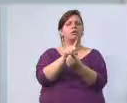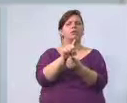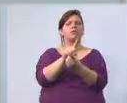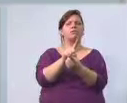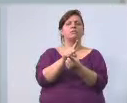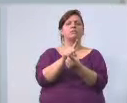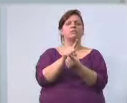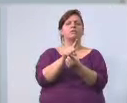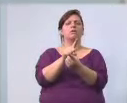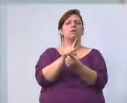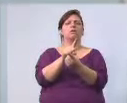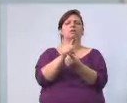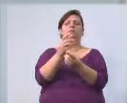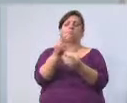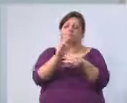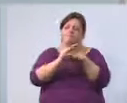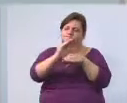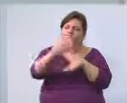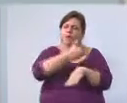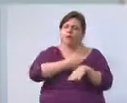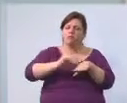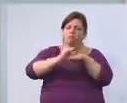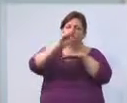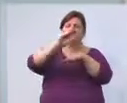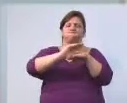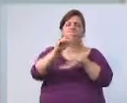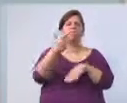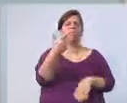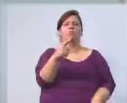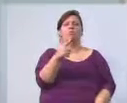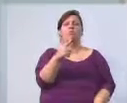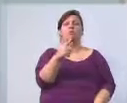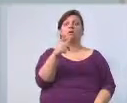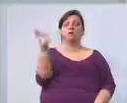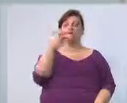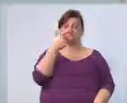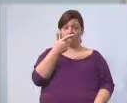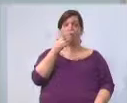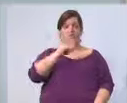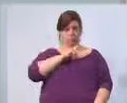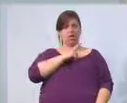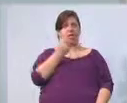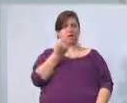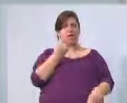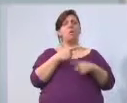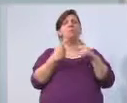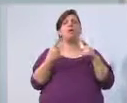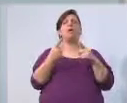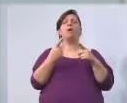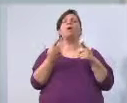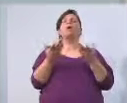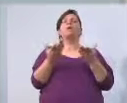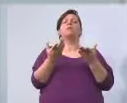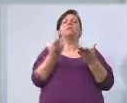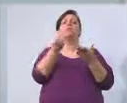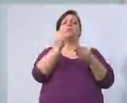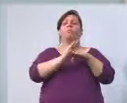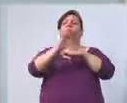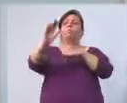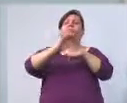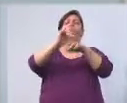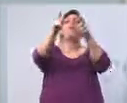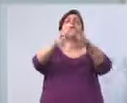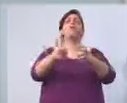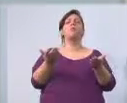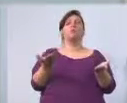as verbas do governo. Se diz que tem verba para isso, mas não se explica aonde que está colocado isso.